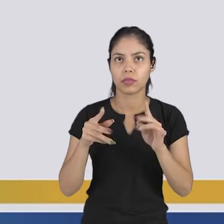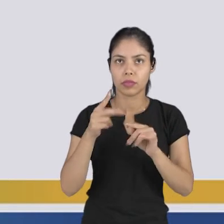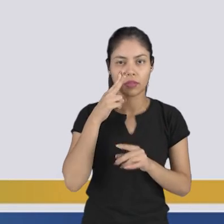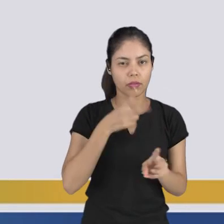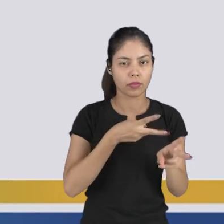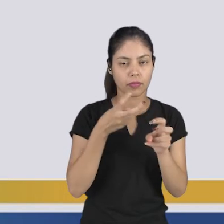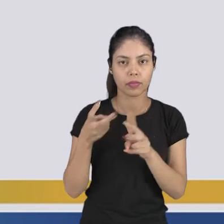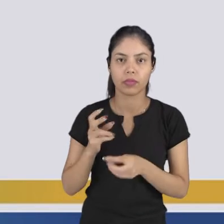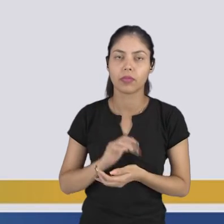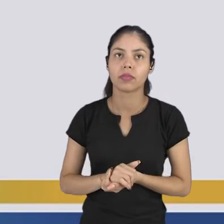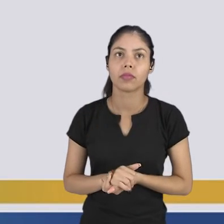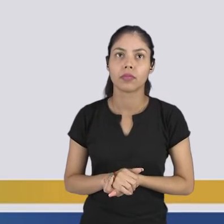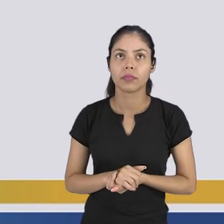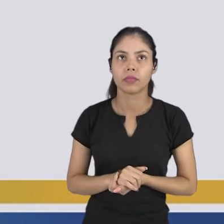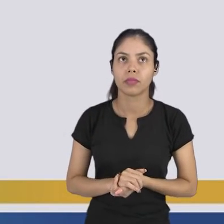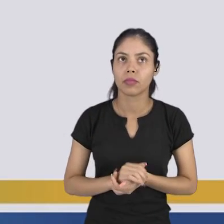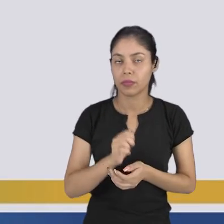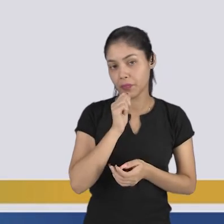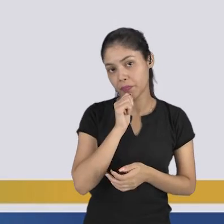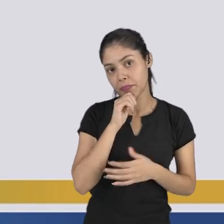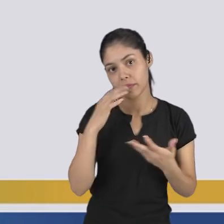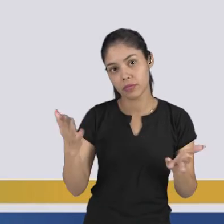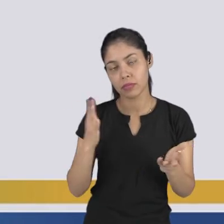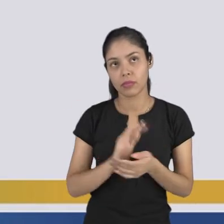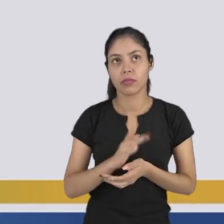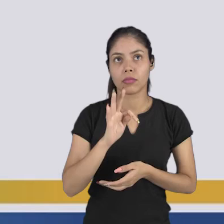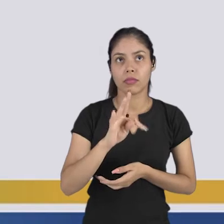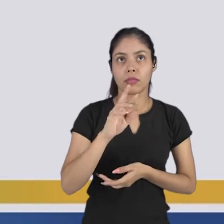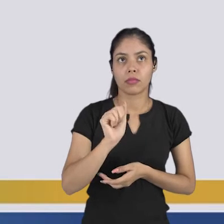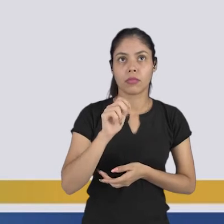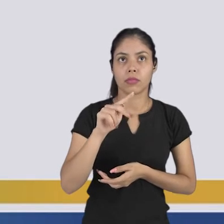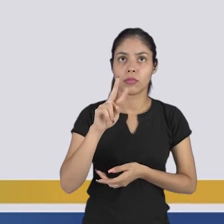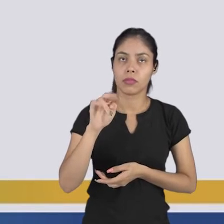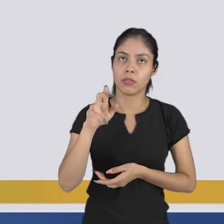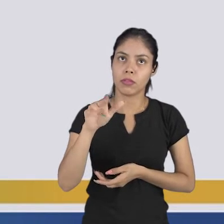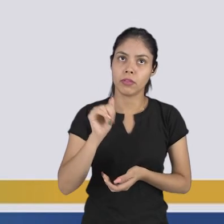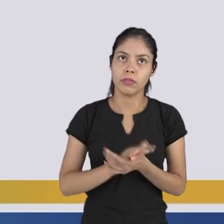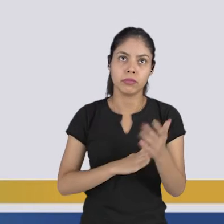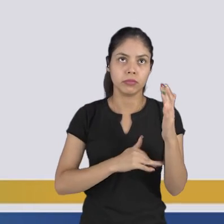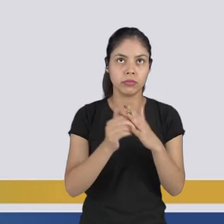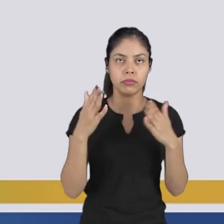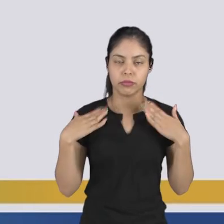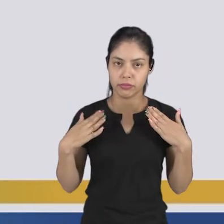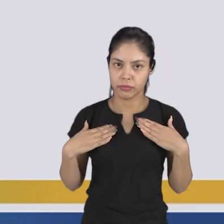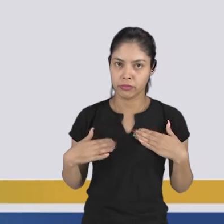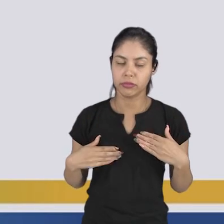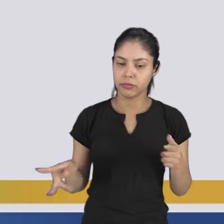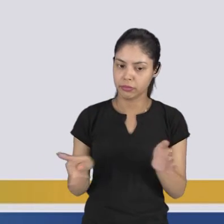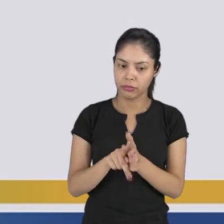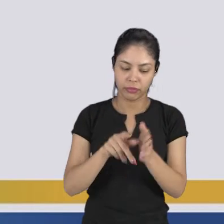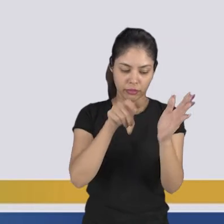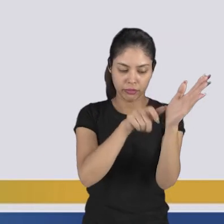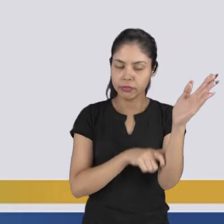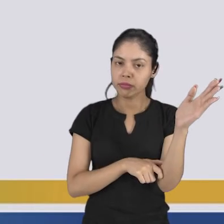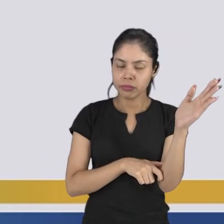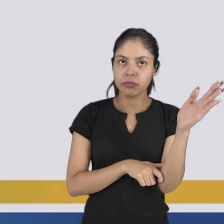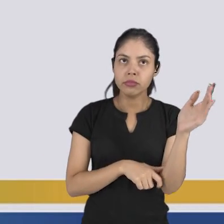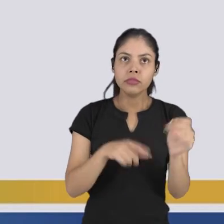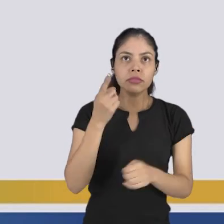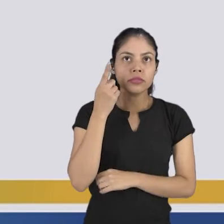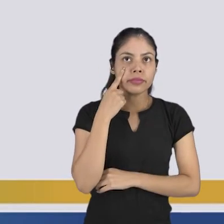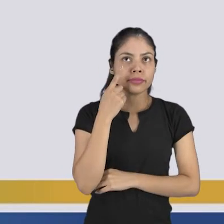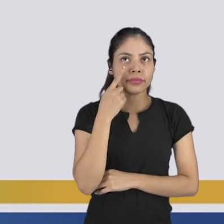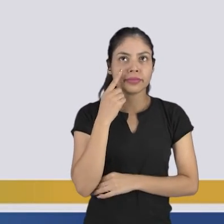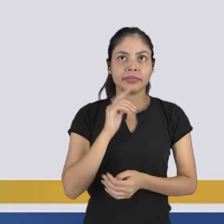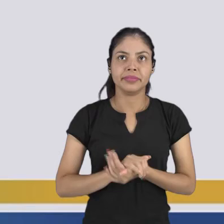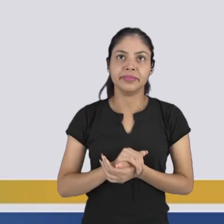pesquisar. E além das pinturas corporais nós temos as tatuagens, que é uma pintura permanente. Observe aqui nesse